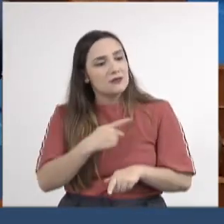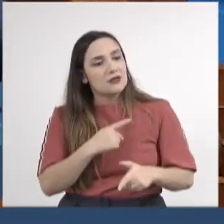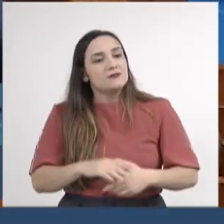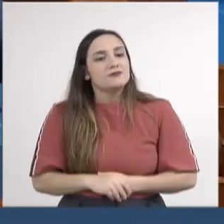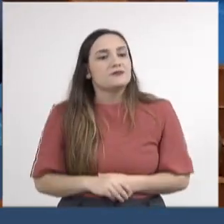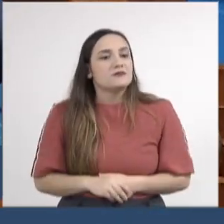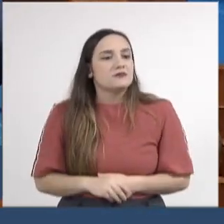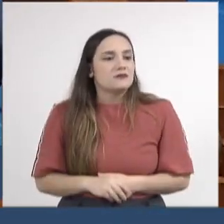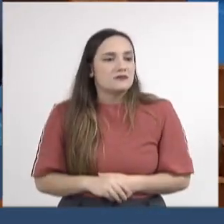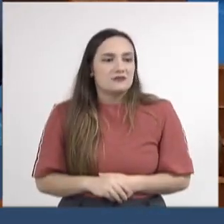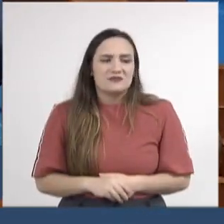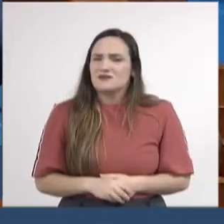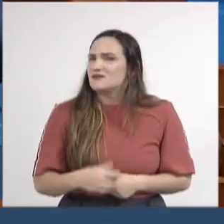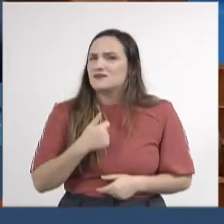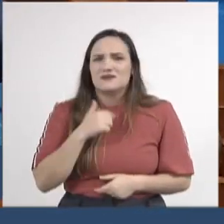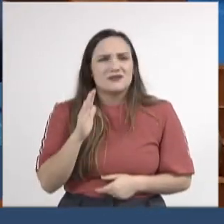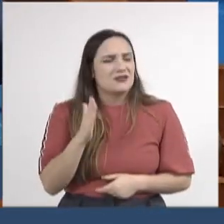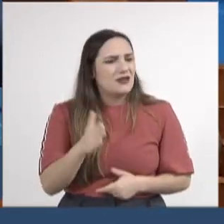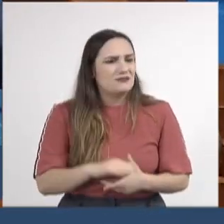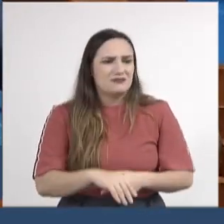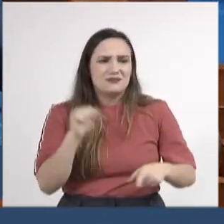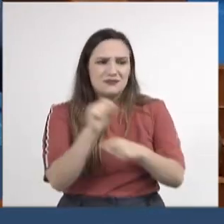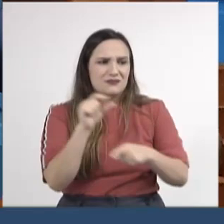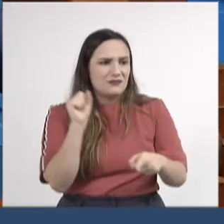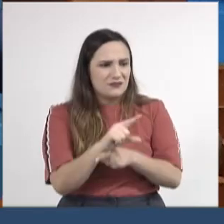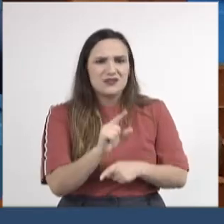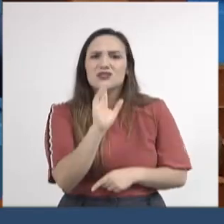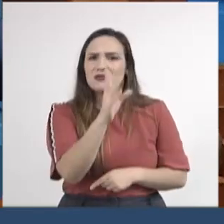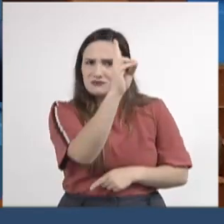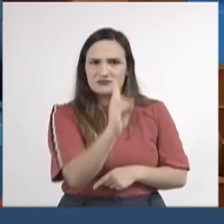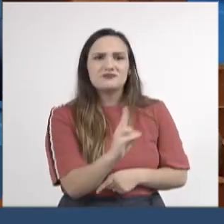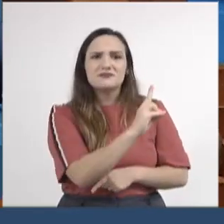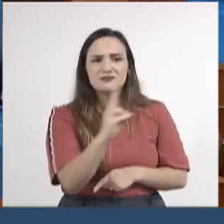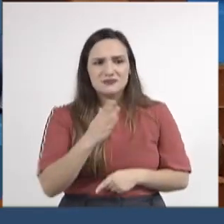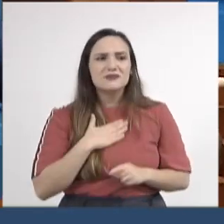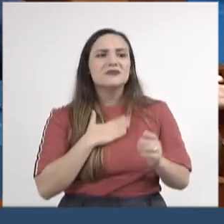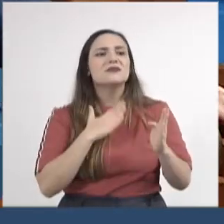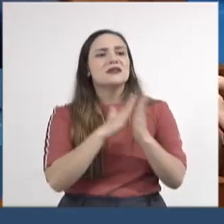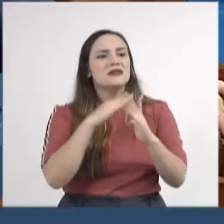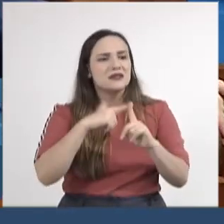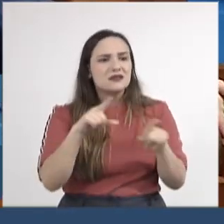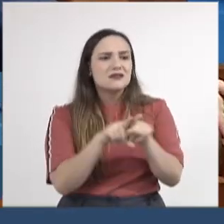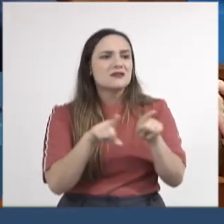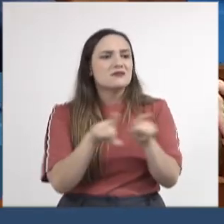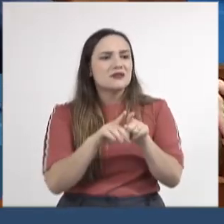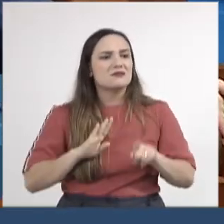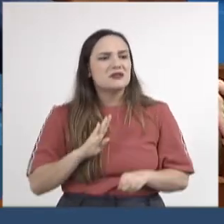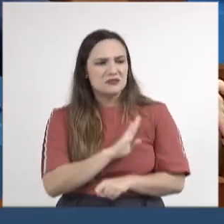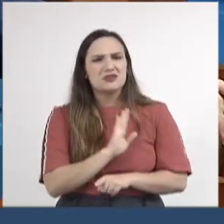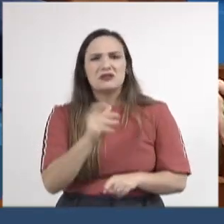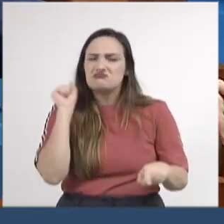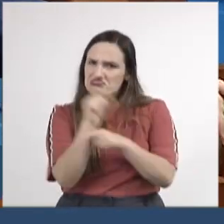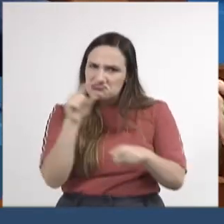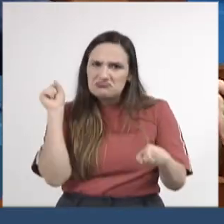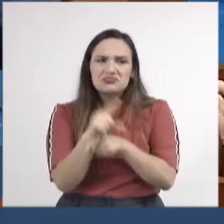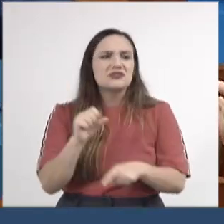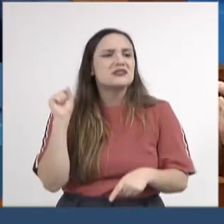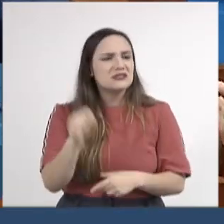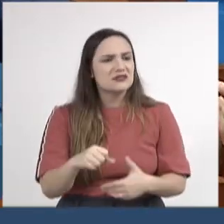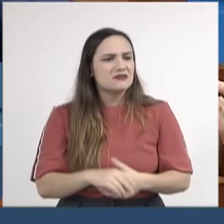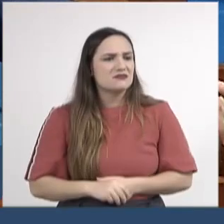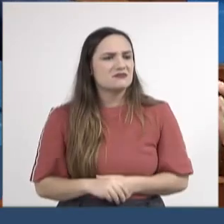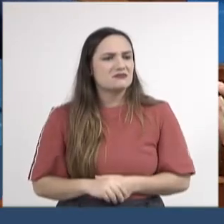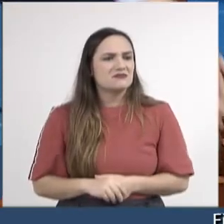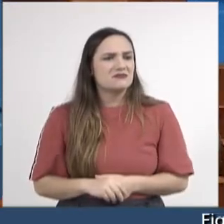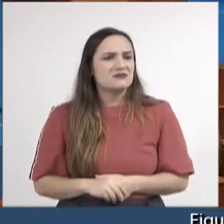e eu já fiz críticas, deputado Antônio Vaz, a padres da minha igreja, bispo, já fiz críticas quando